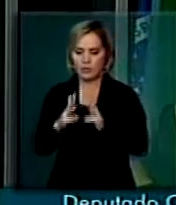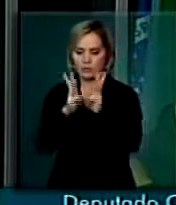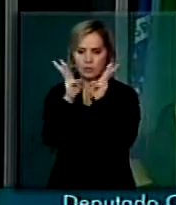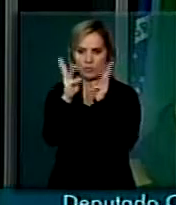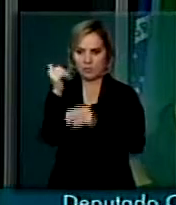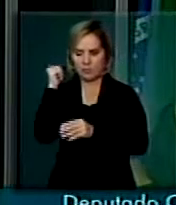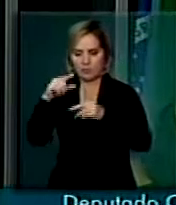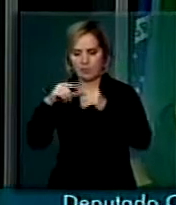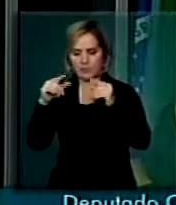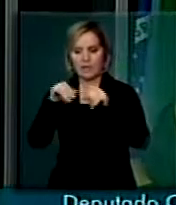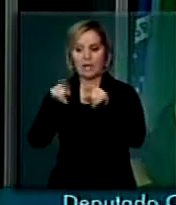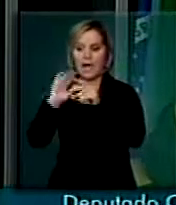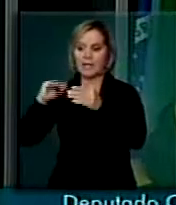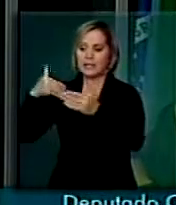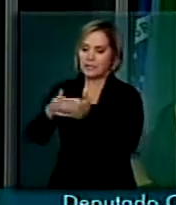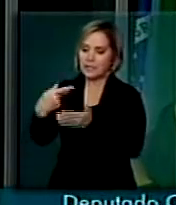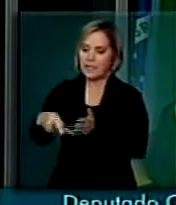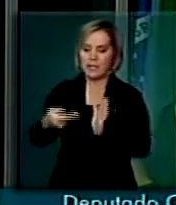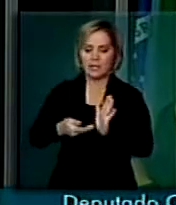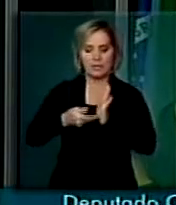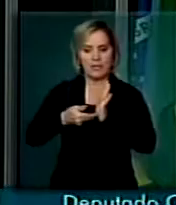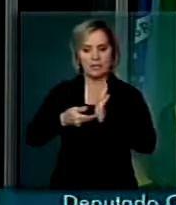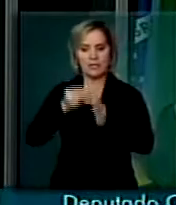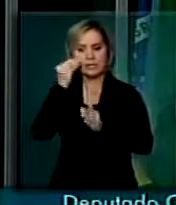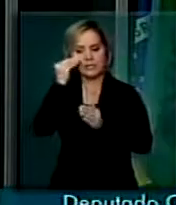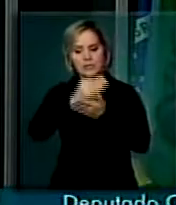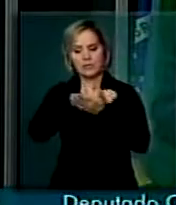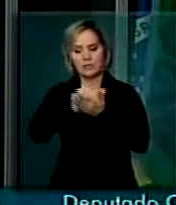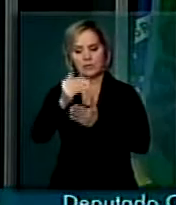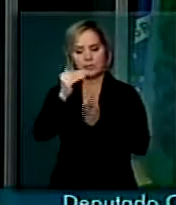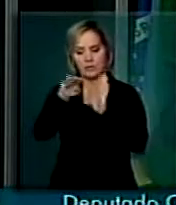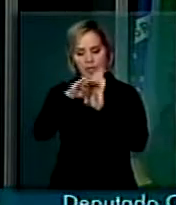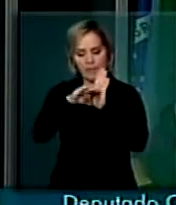compromisso do deputado Michel Temer, de votar a PEC 300 no início dos trabalhos aqui em março. Muito obrigado, senhor presidente. Obrigado, Obrigado, presidente.